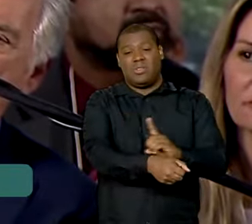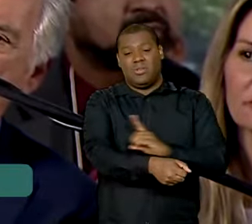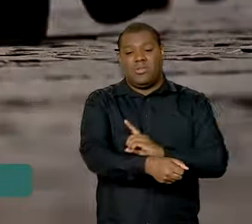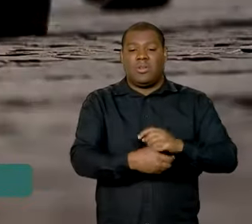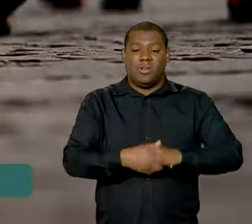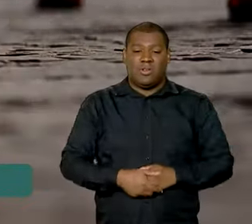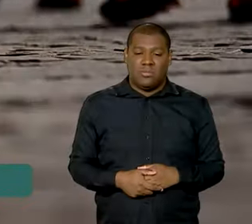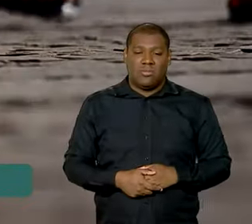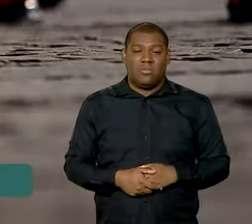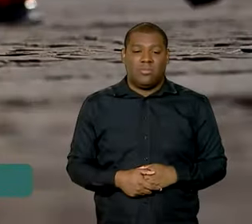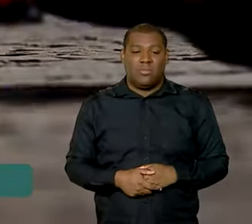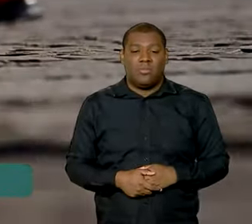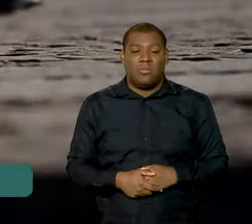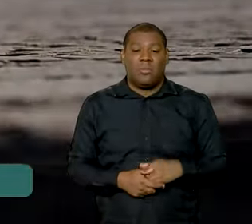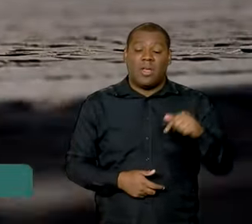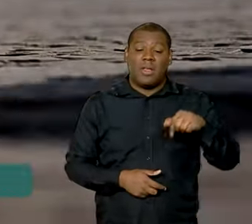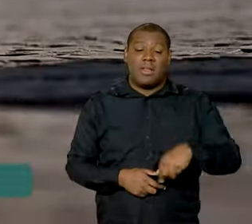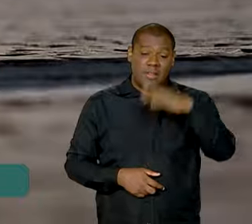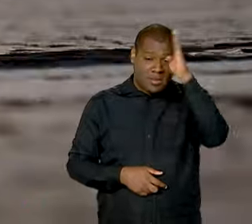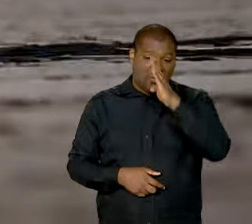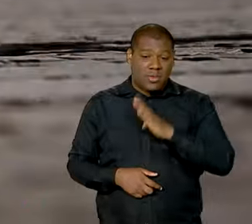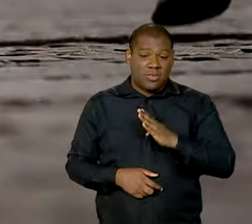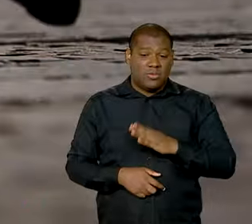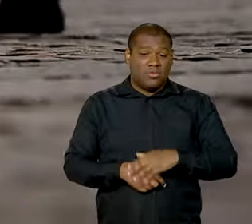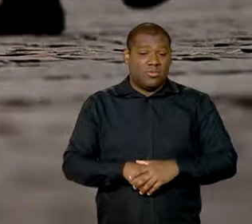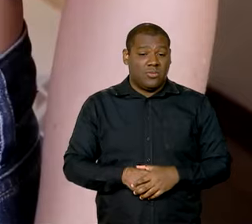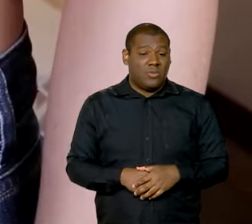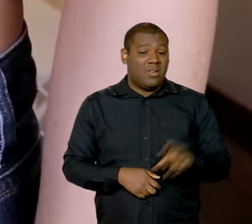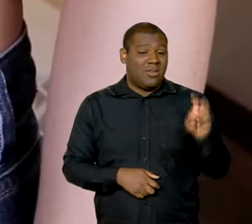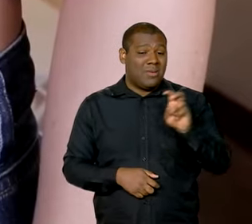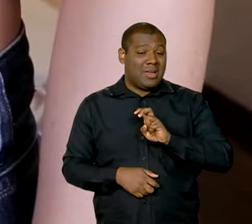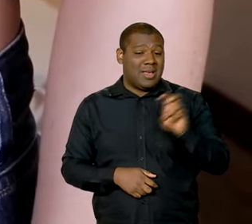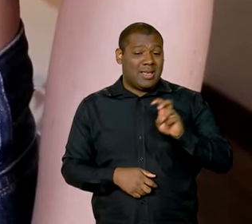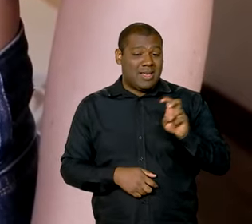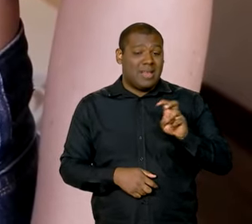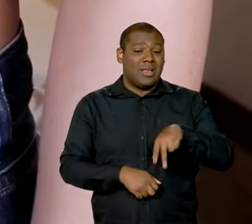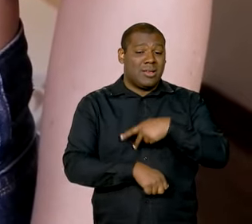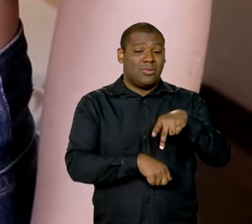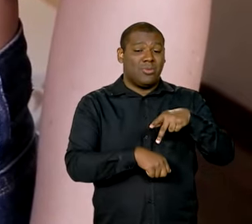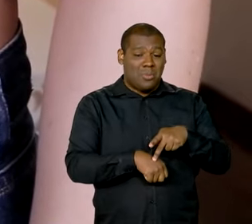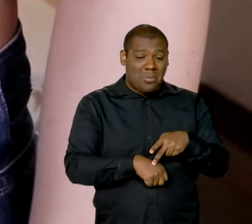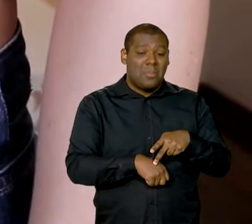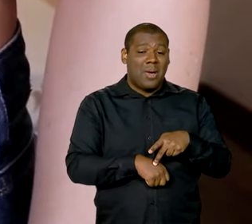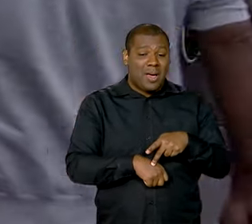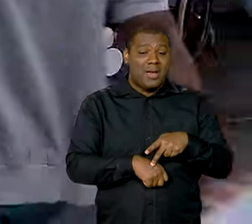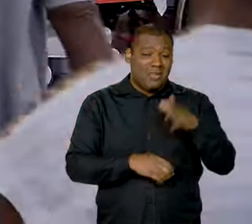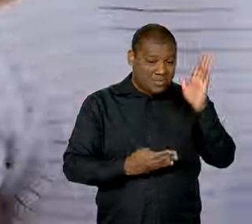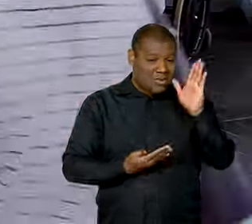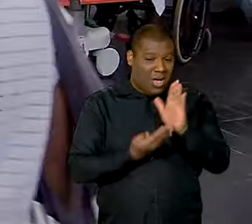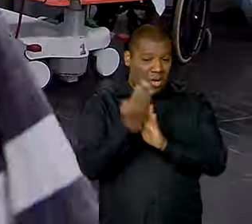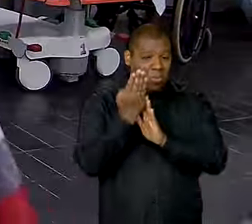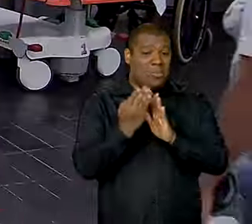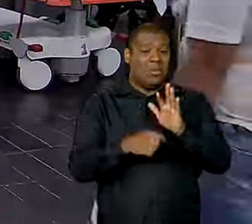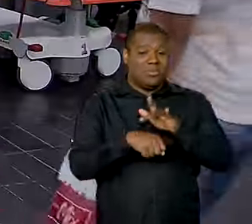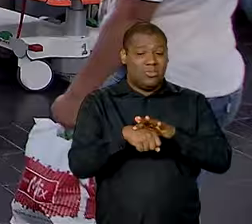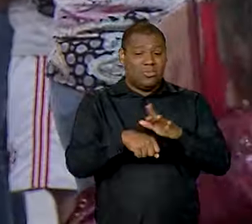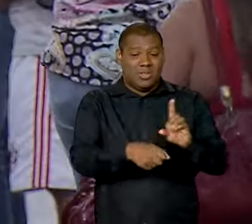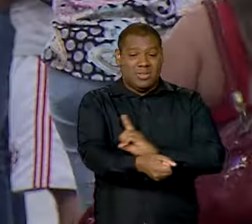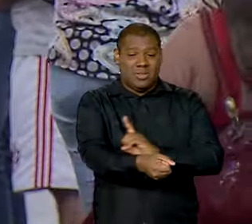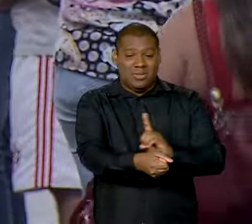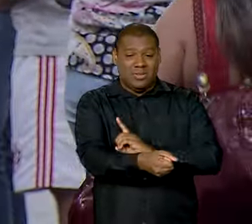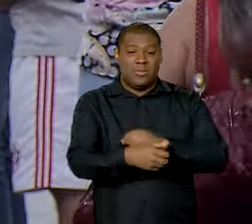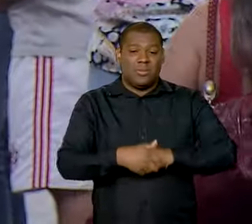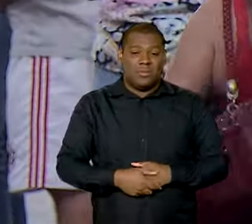de vida. O Brasil é um dos países com maior incidência de diabetes no mundo. Hoje, já são mais de